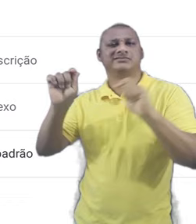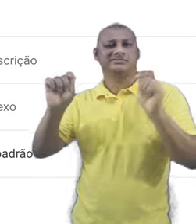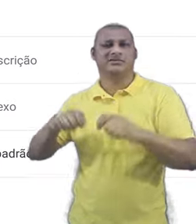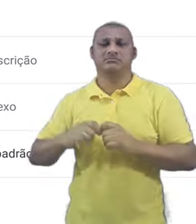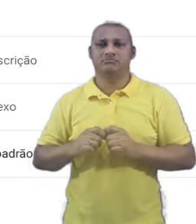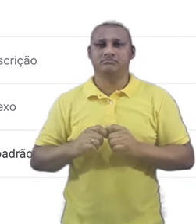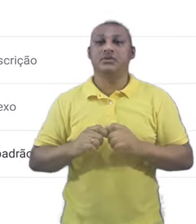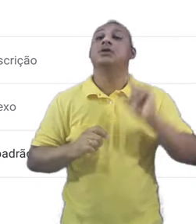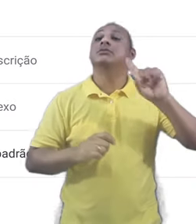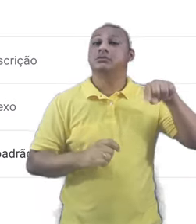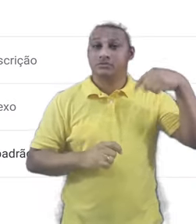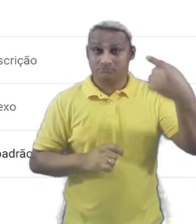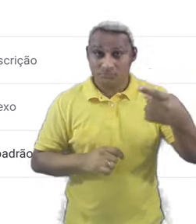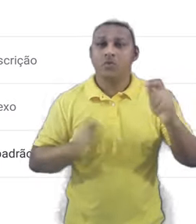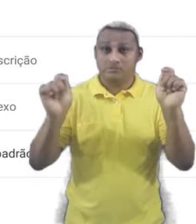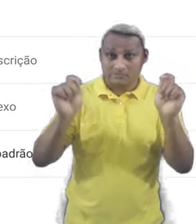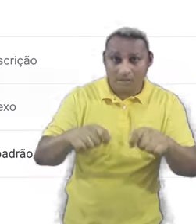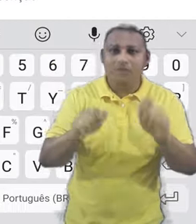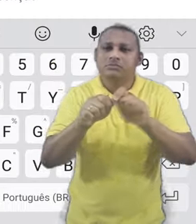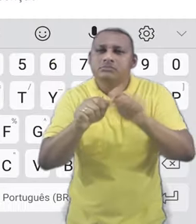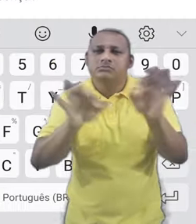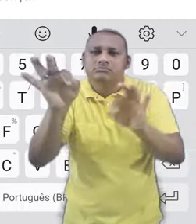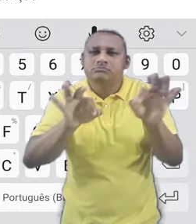incluir uma descrição para esse evento.